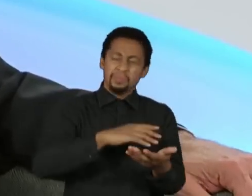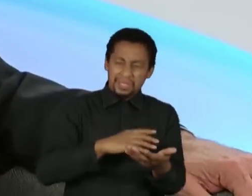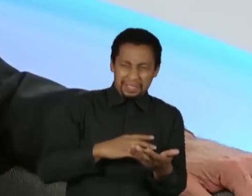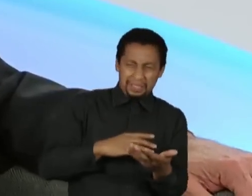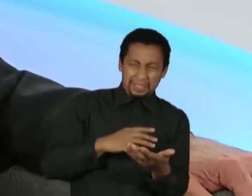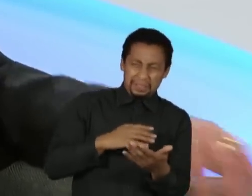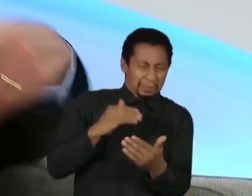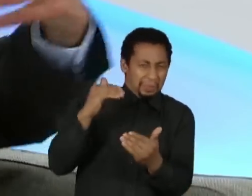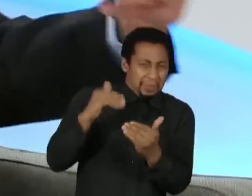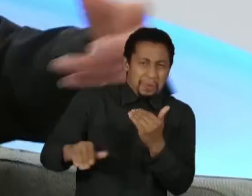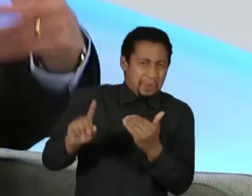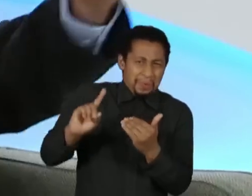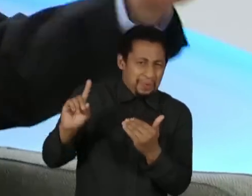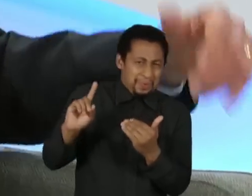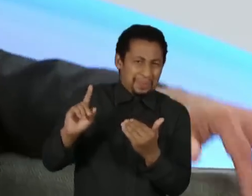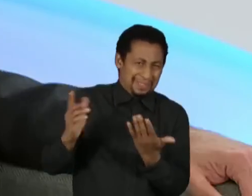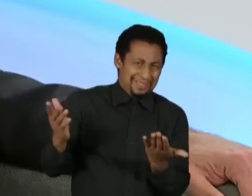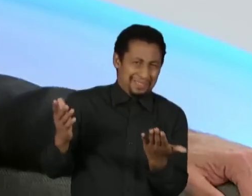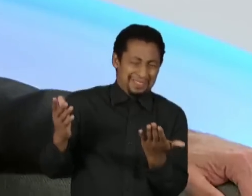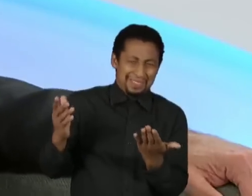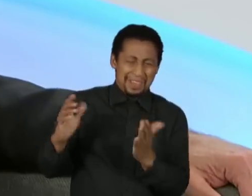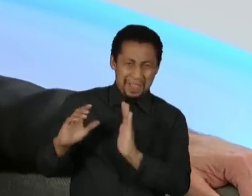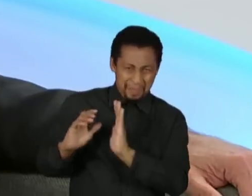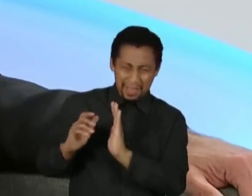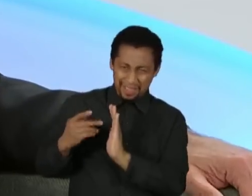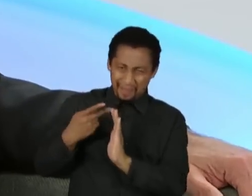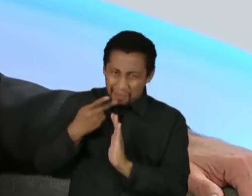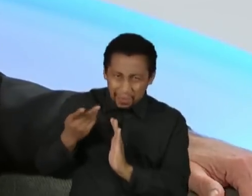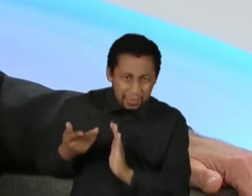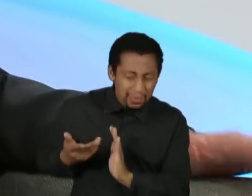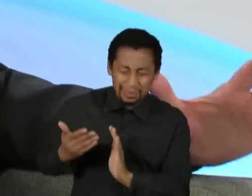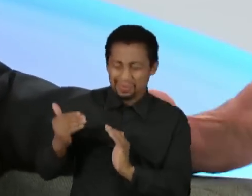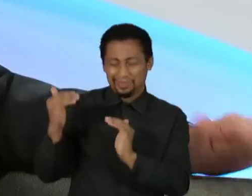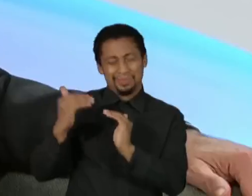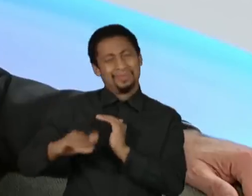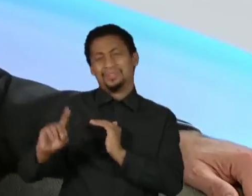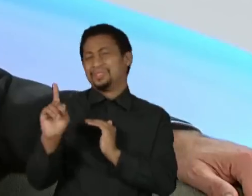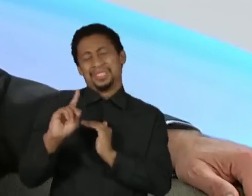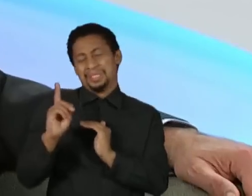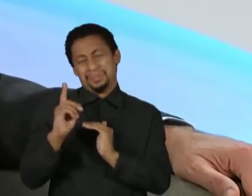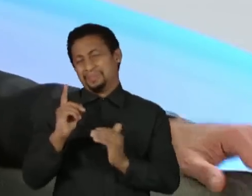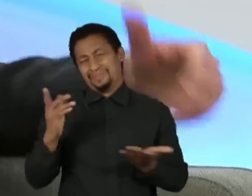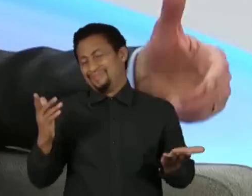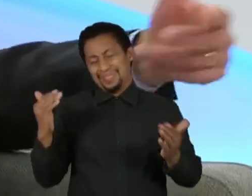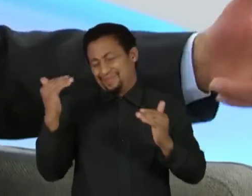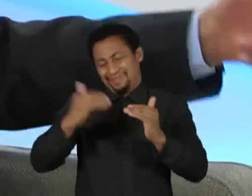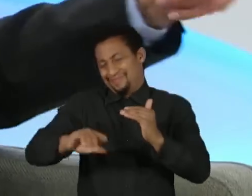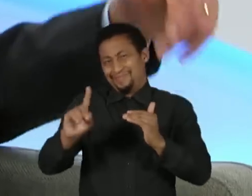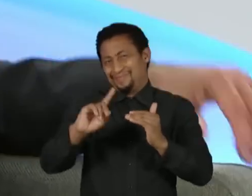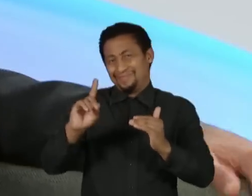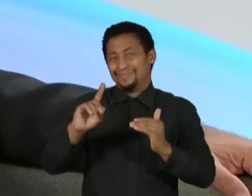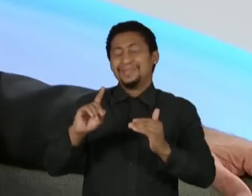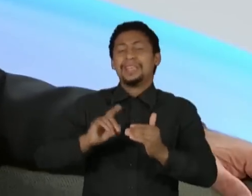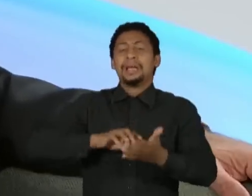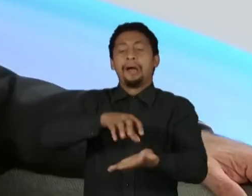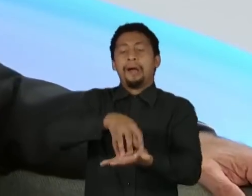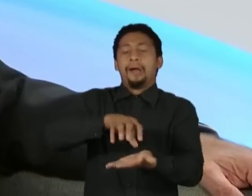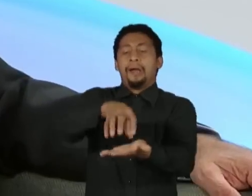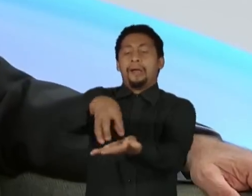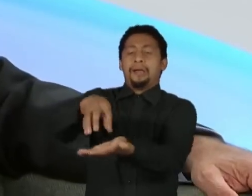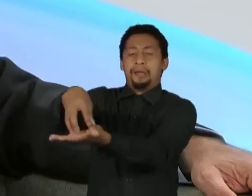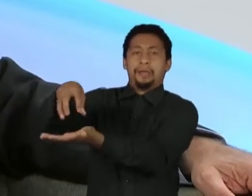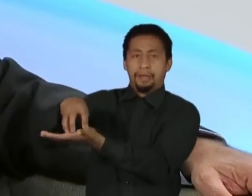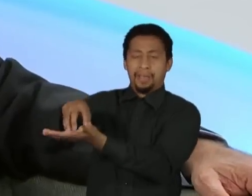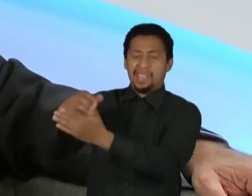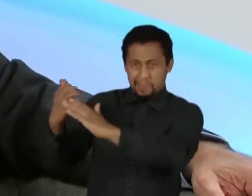implausível que tenha havido esse tipo de combinação. Não acho. Não acho implausível que setores tenham se